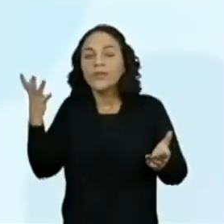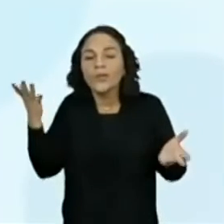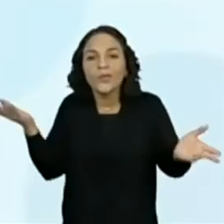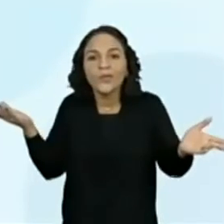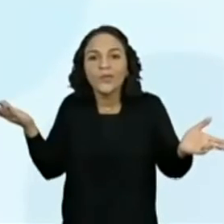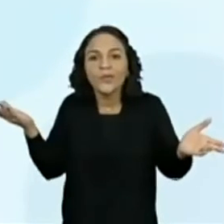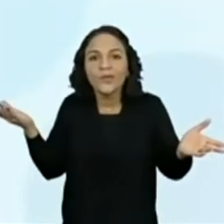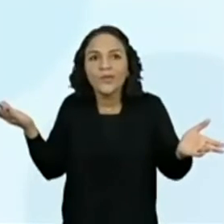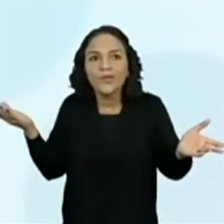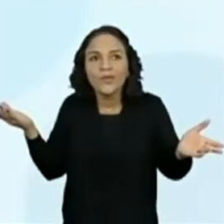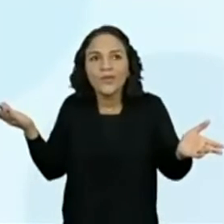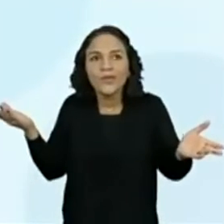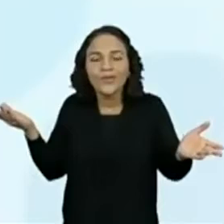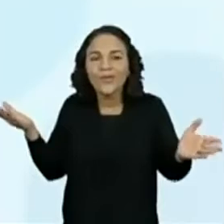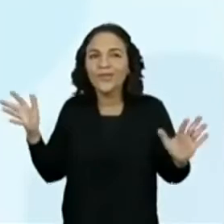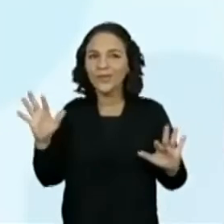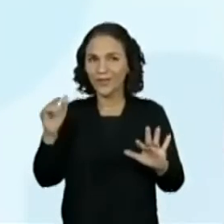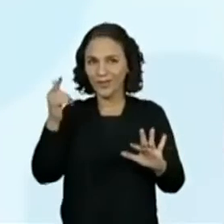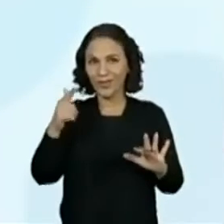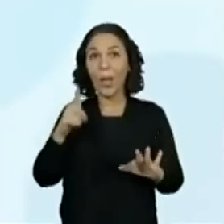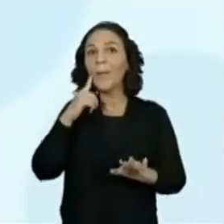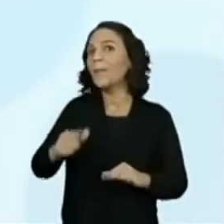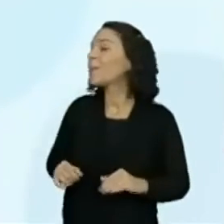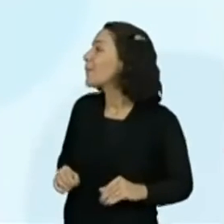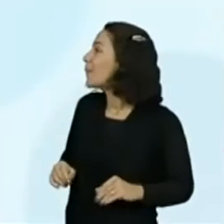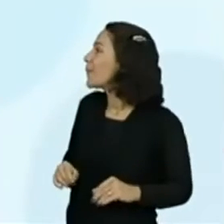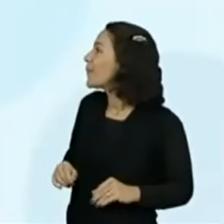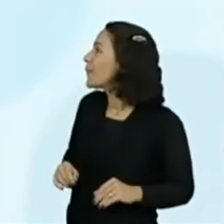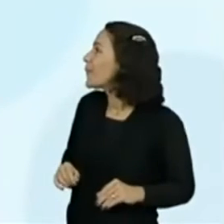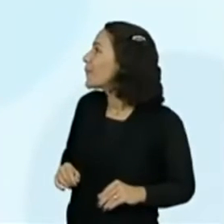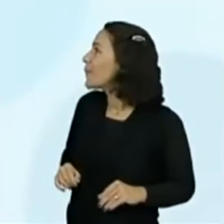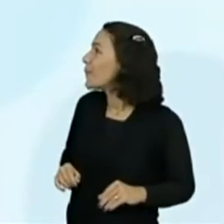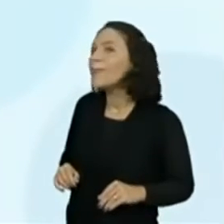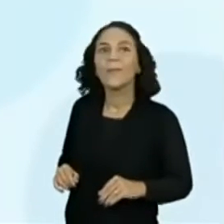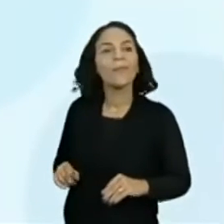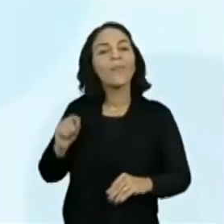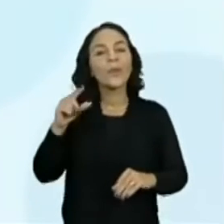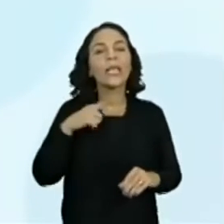Época de pandemia. O que temos aí?